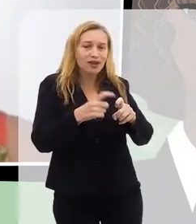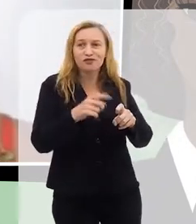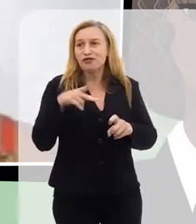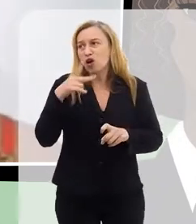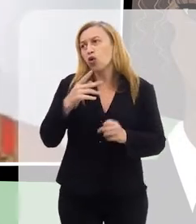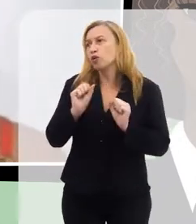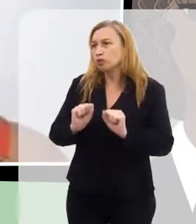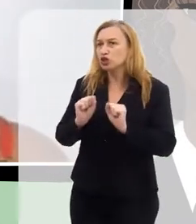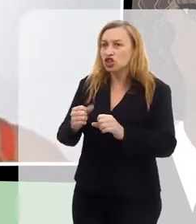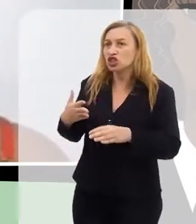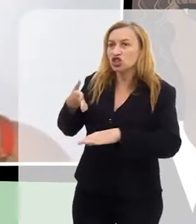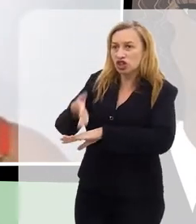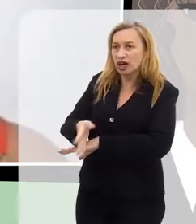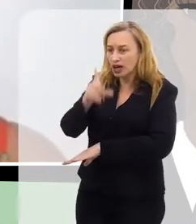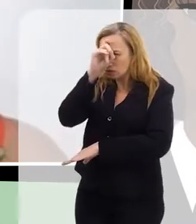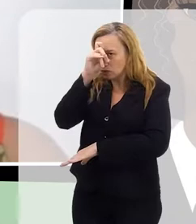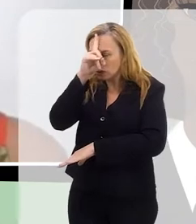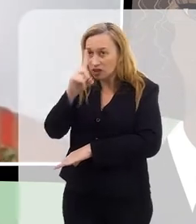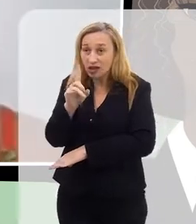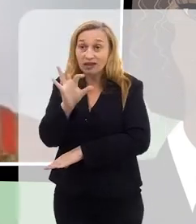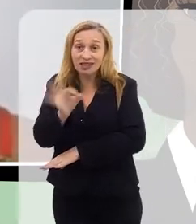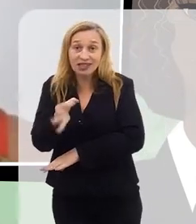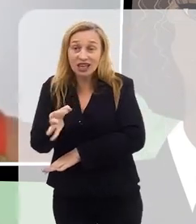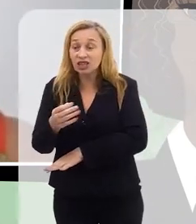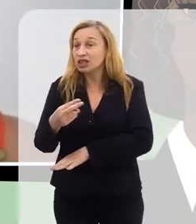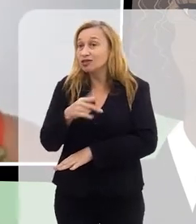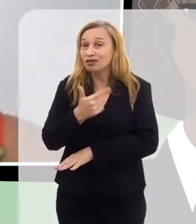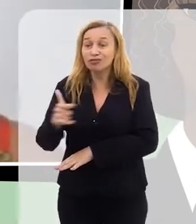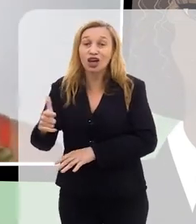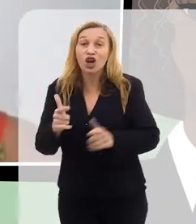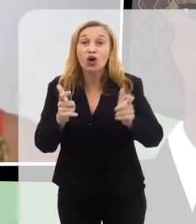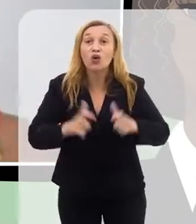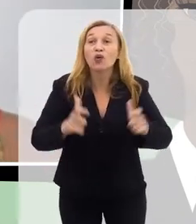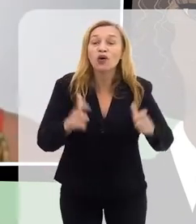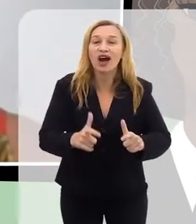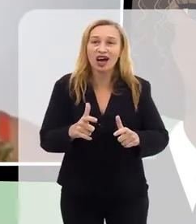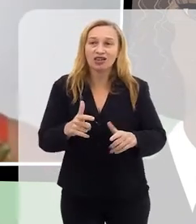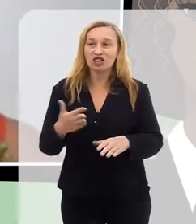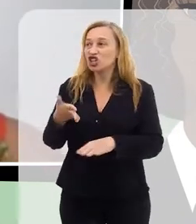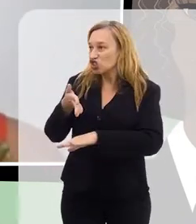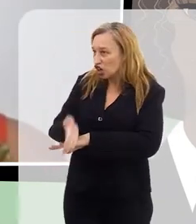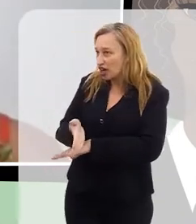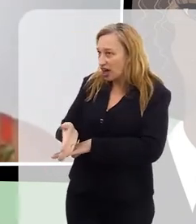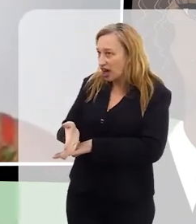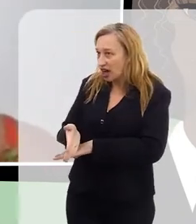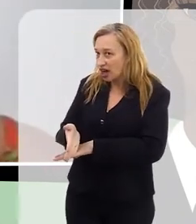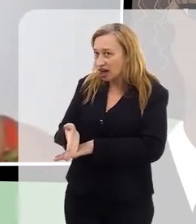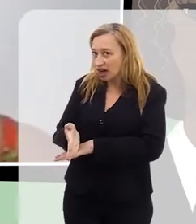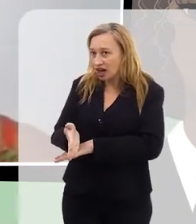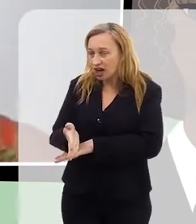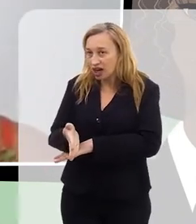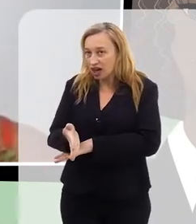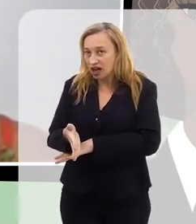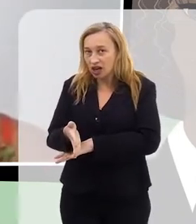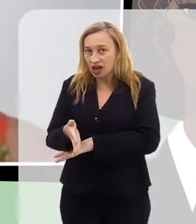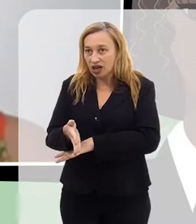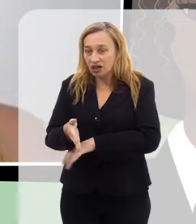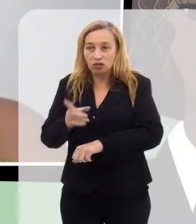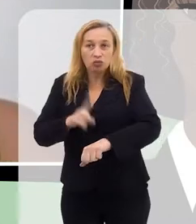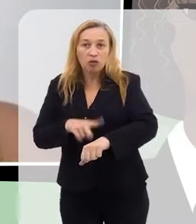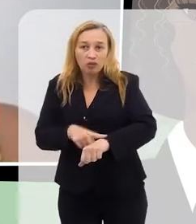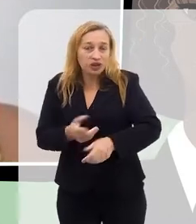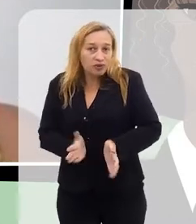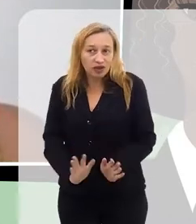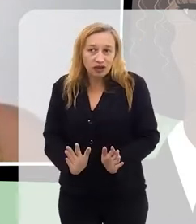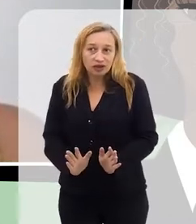eu poderia chegar na maternidade escolhida e não ter vaga. Então, essa coisa de chegar em trabalho de parto não era aconselhado. Então,